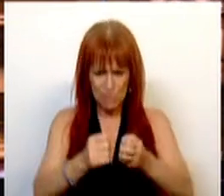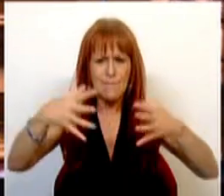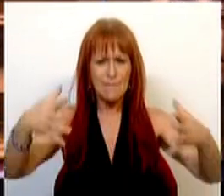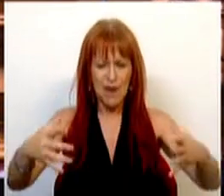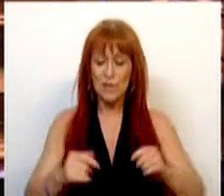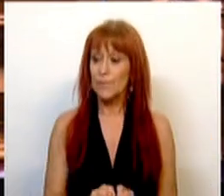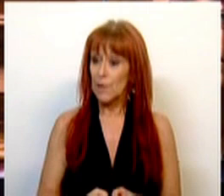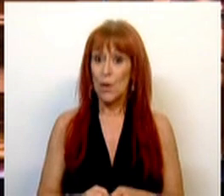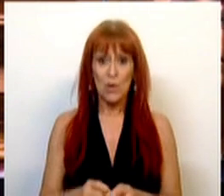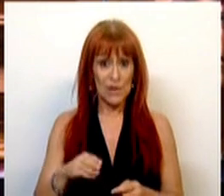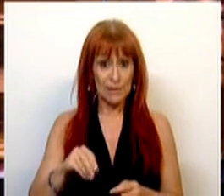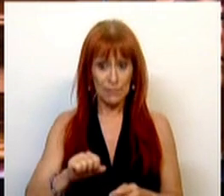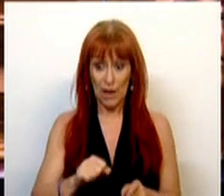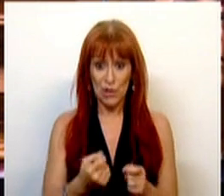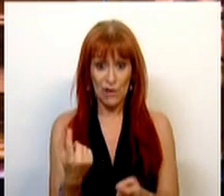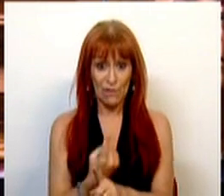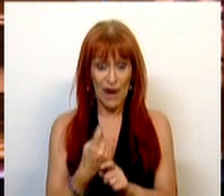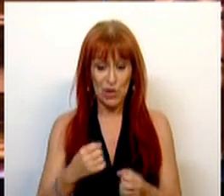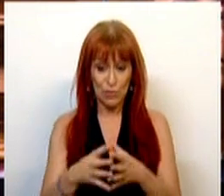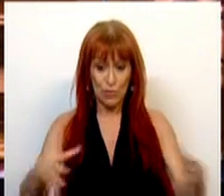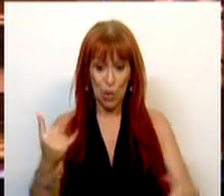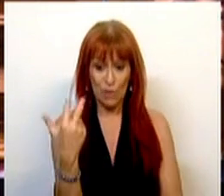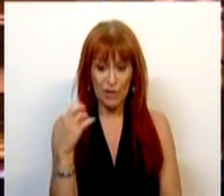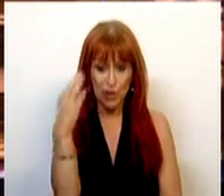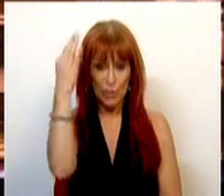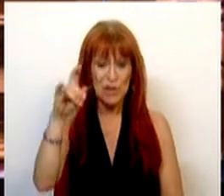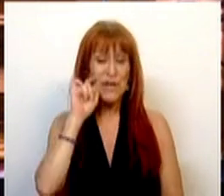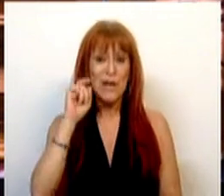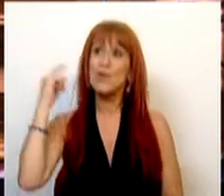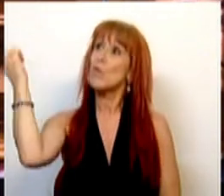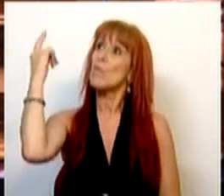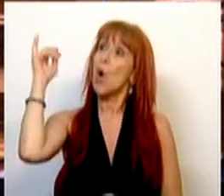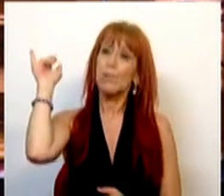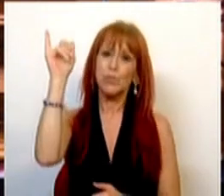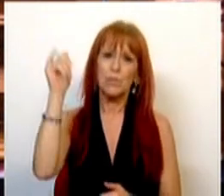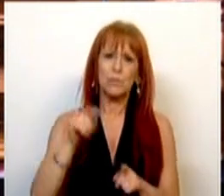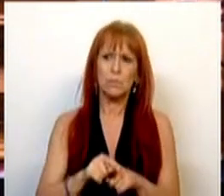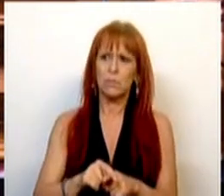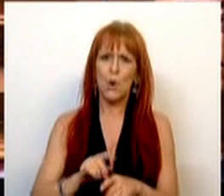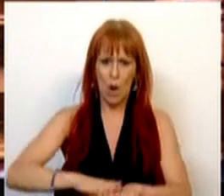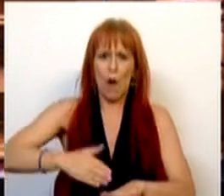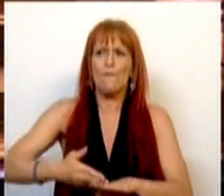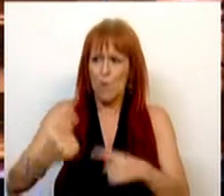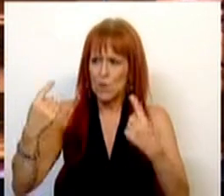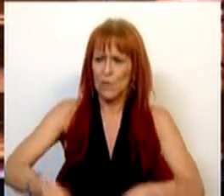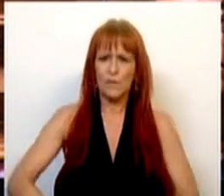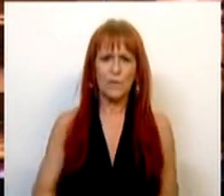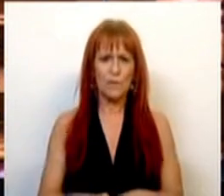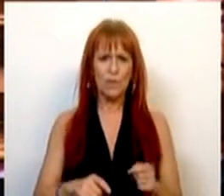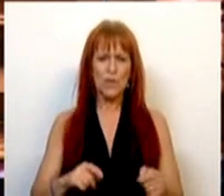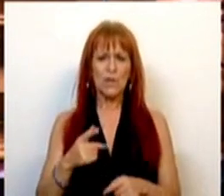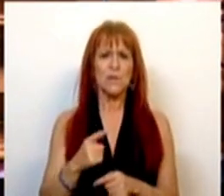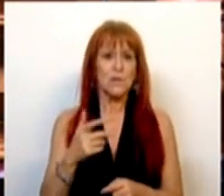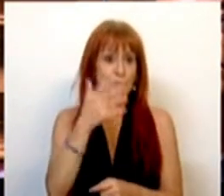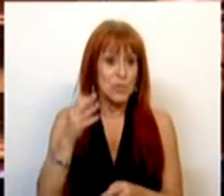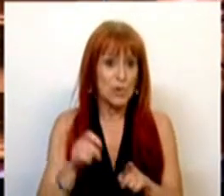Aumentámos em meios terrestres 28%. A garantia dos meios aéreos houve reforço. 5,1% de